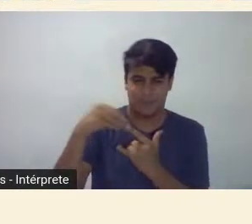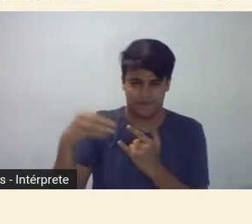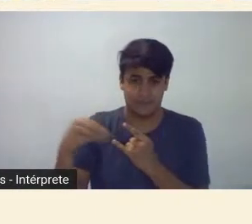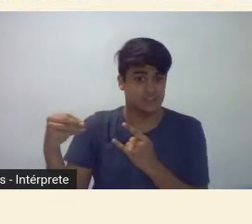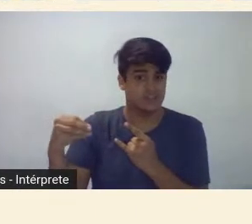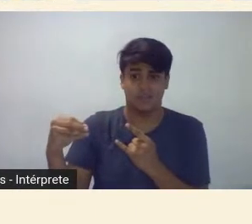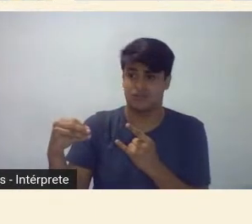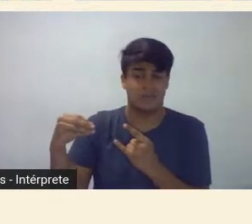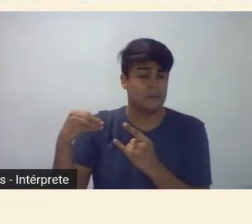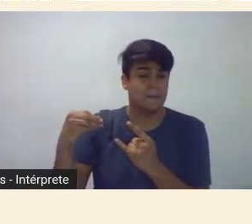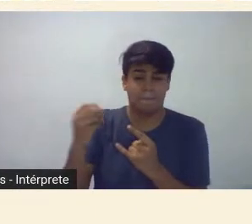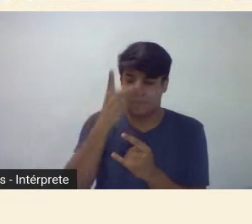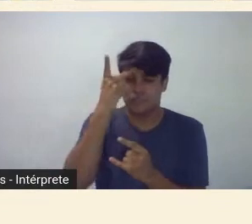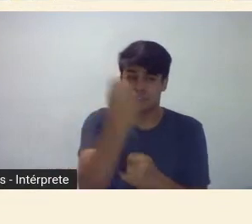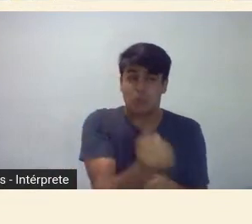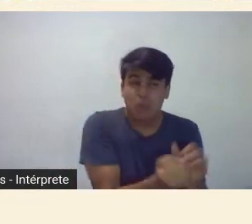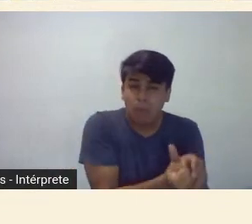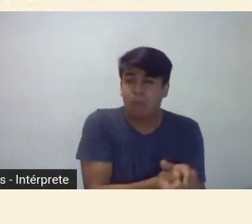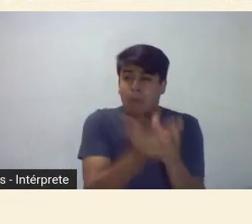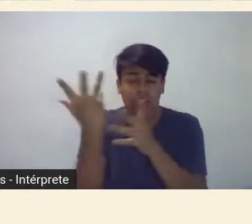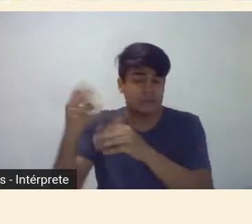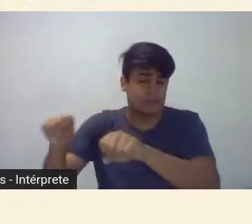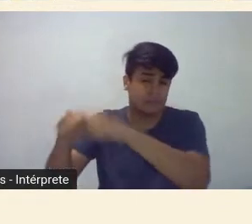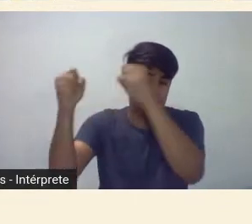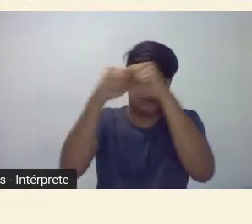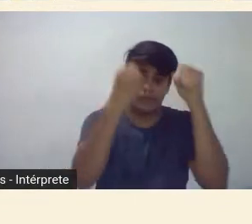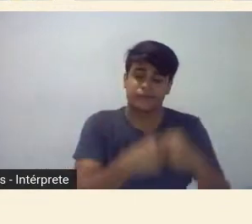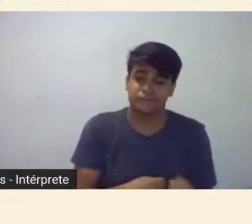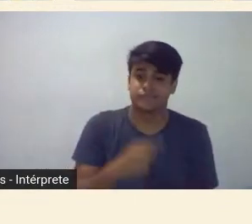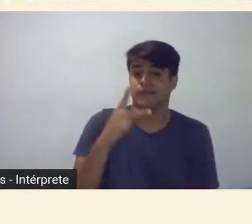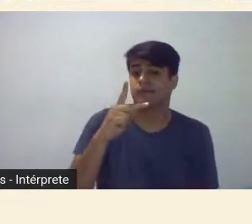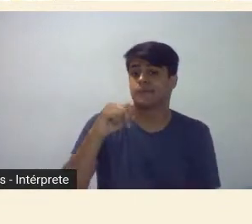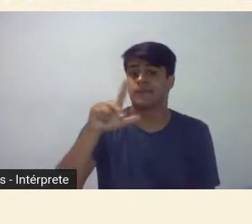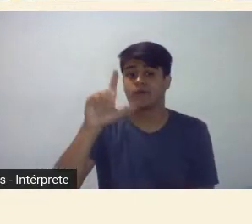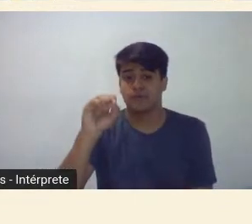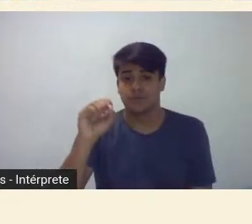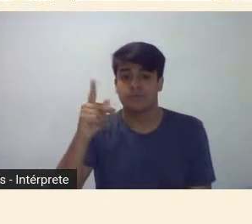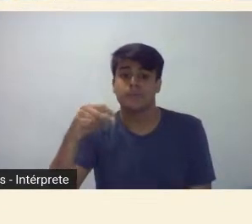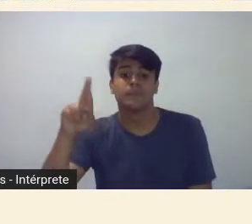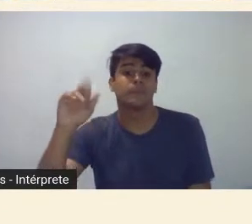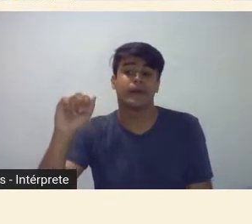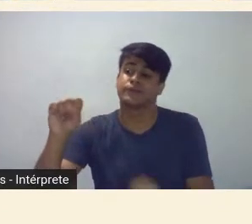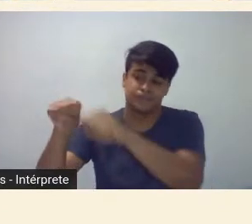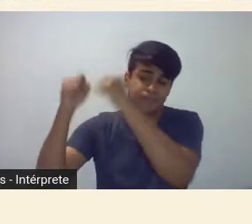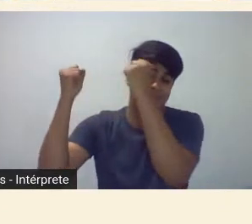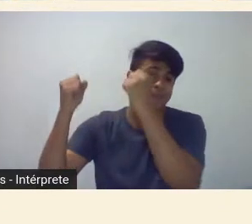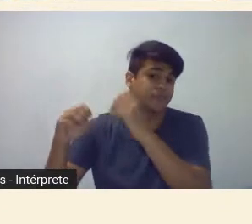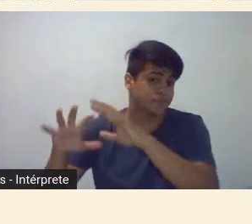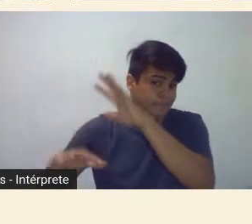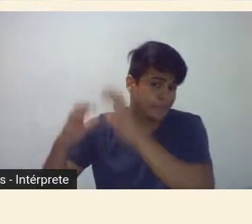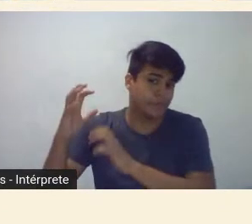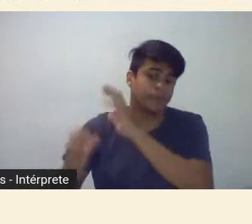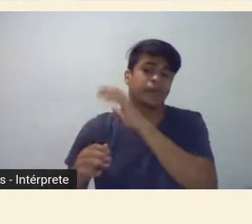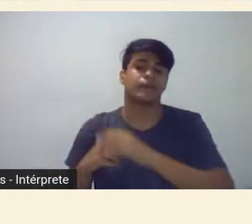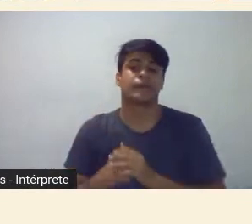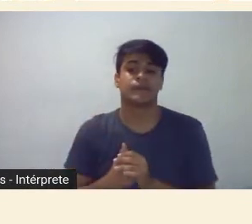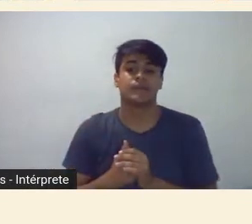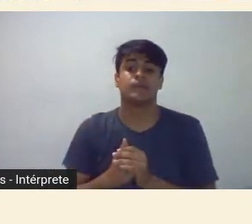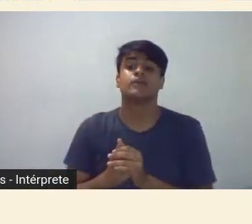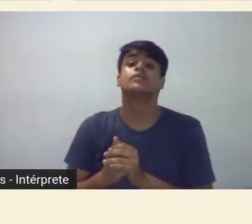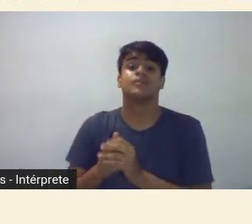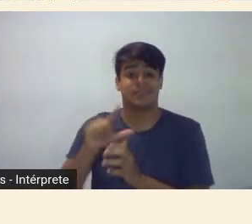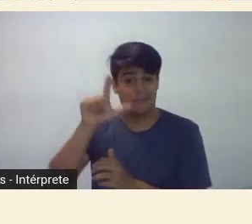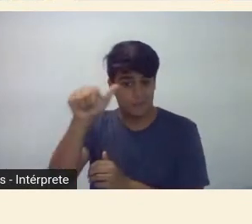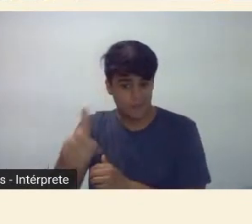gente ele rompe com ele rompe com o Paulo Prado por sua vez por essa ruptura com o Paulo Prado de quem ele falou mal